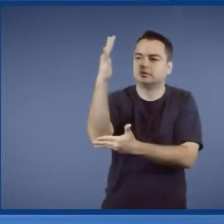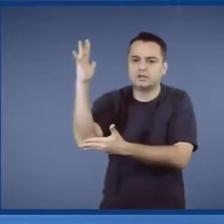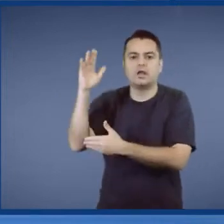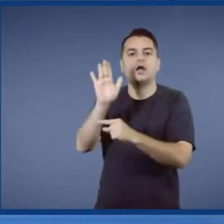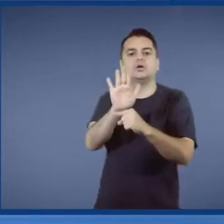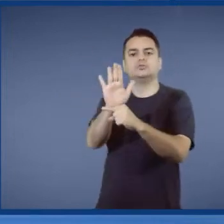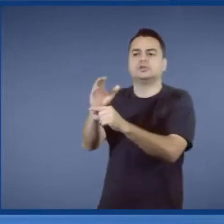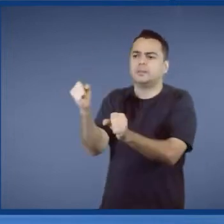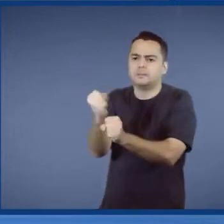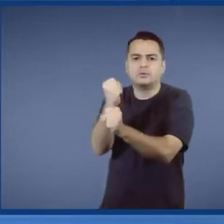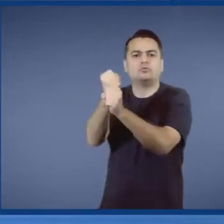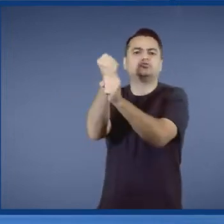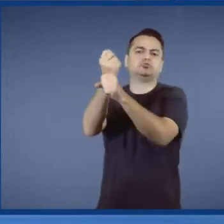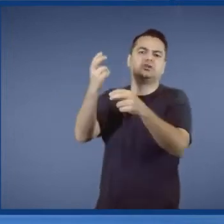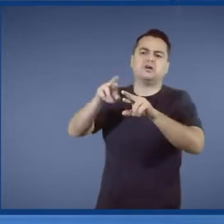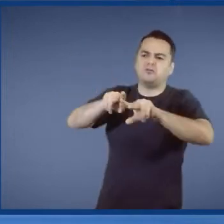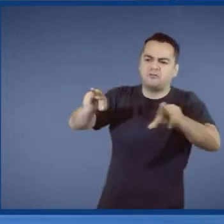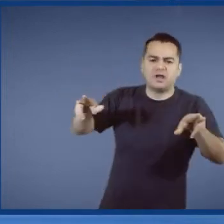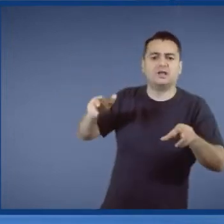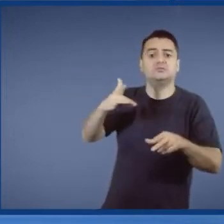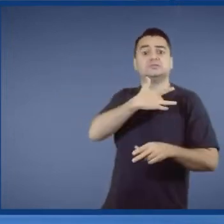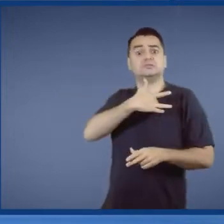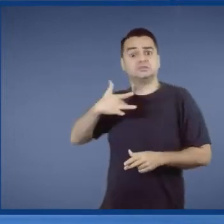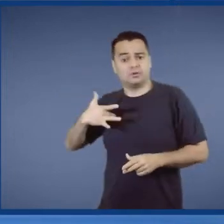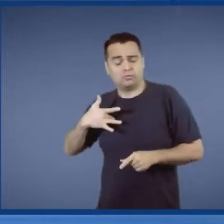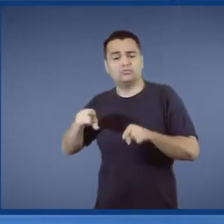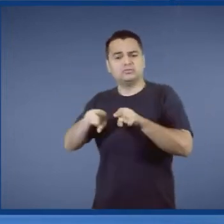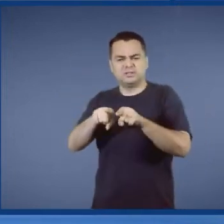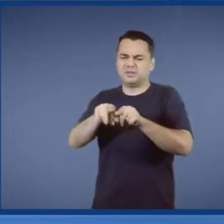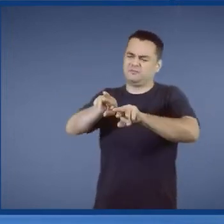descomprimir serviços de saúde, vai melhorar a produtividade.